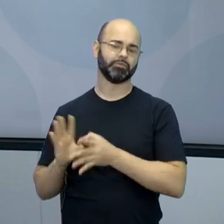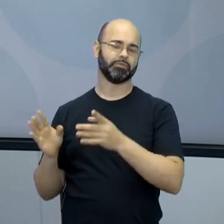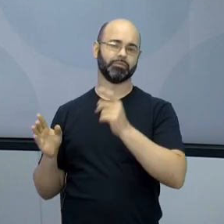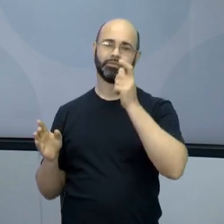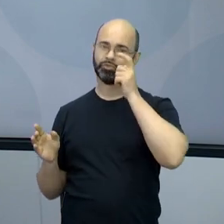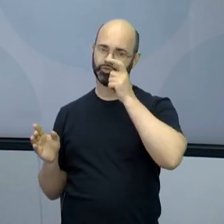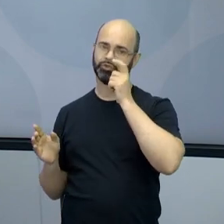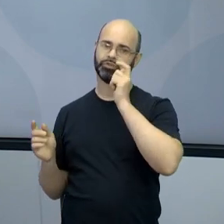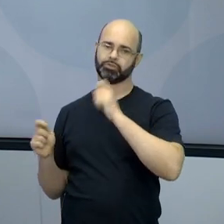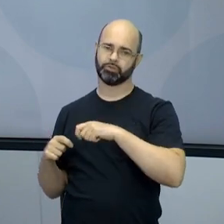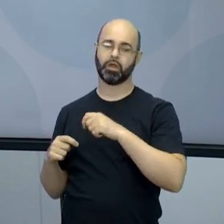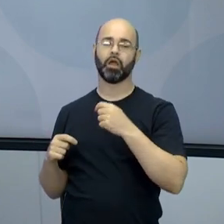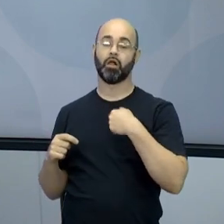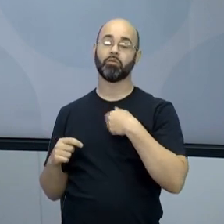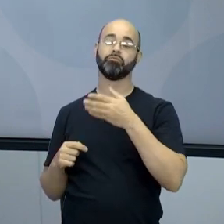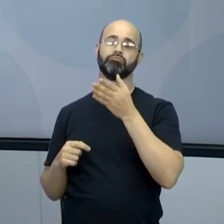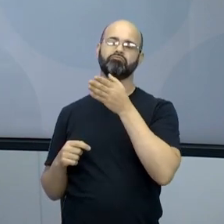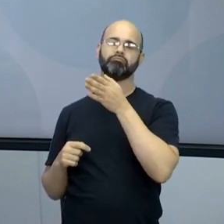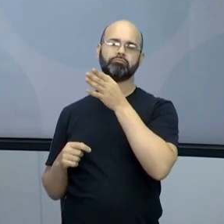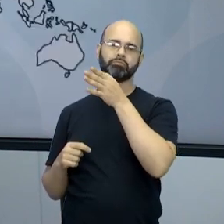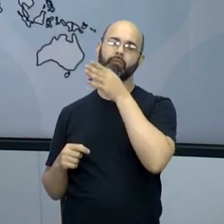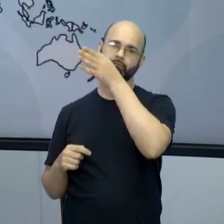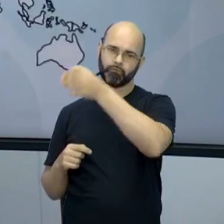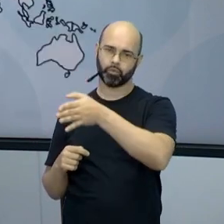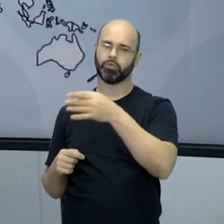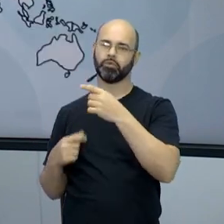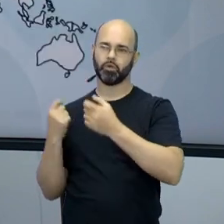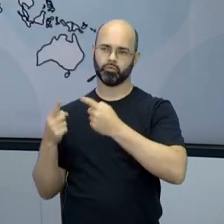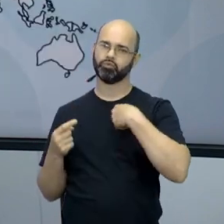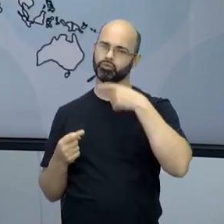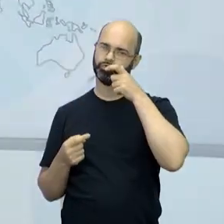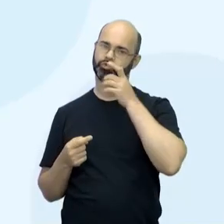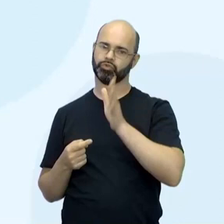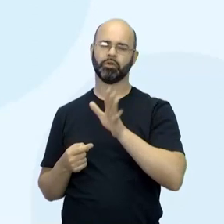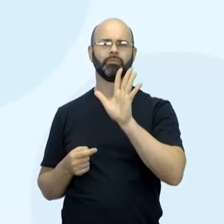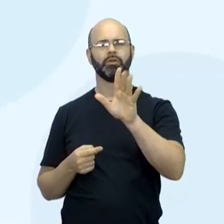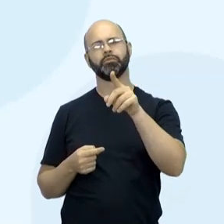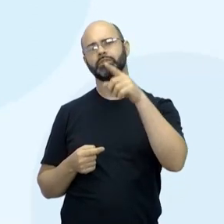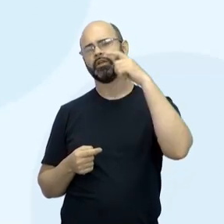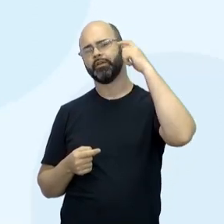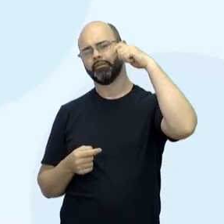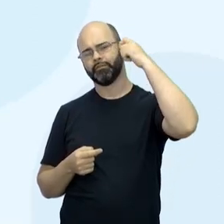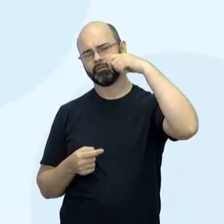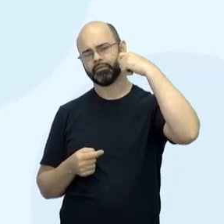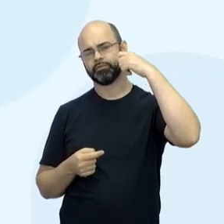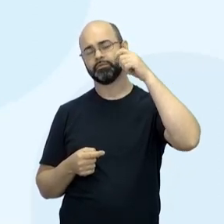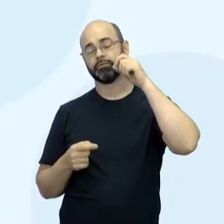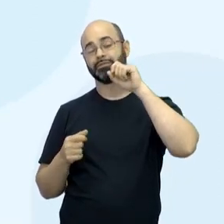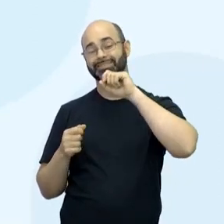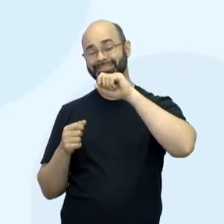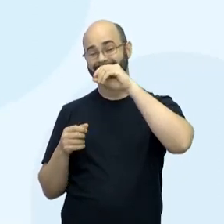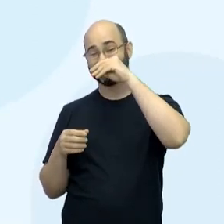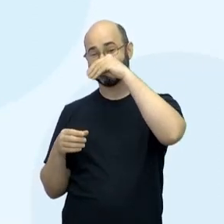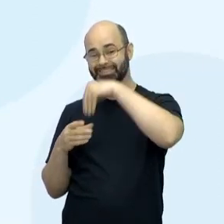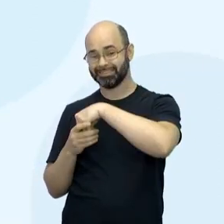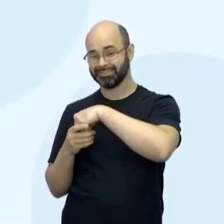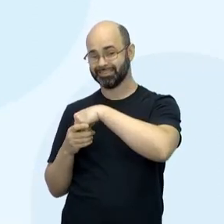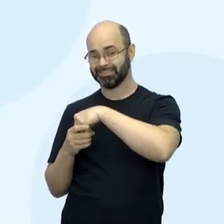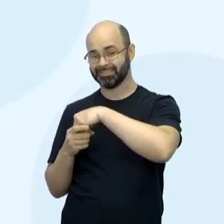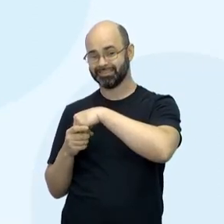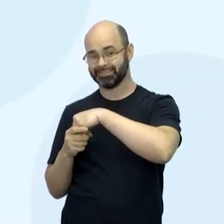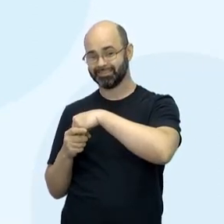Eu fui atrás e assisti alguns. Mas vamos lá, quer ver? Você já assistiu algum filme produzido no